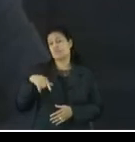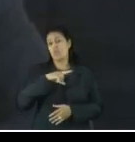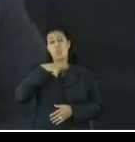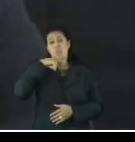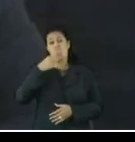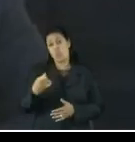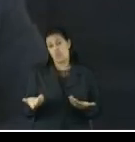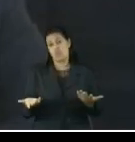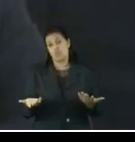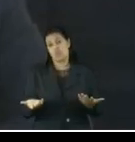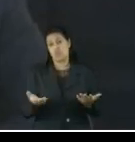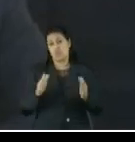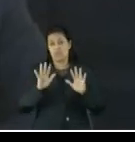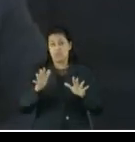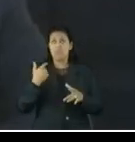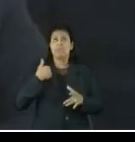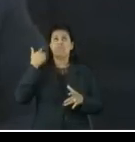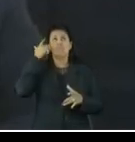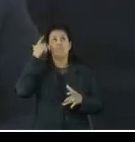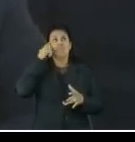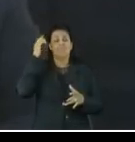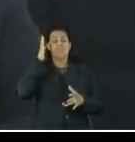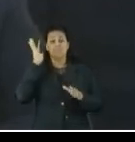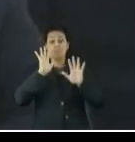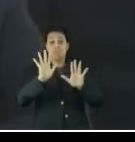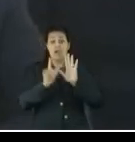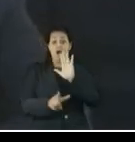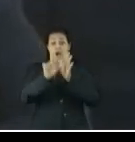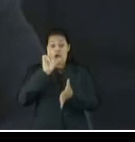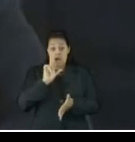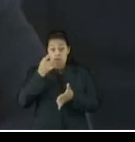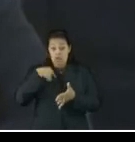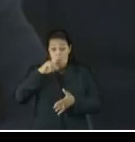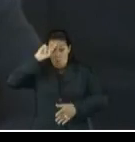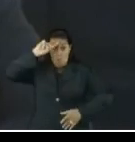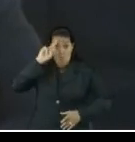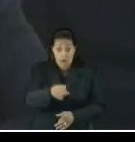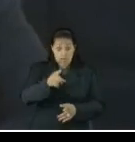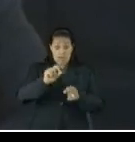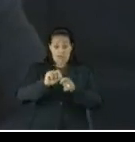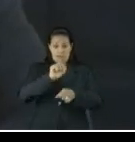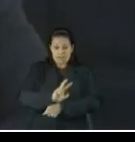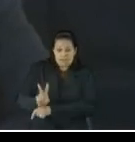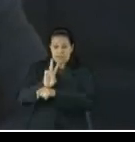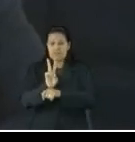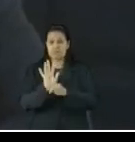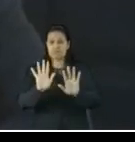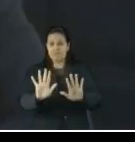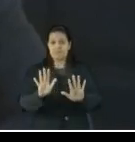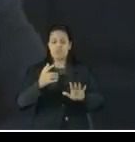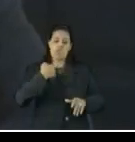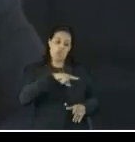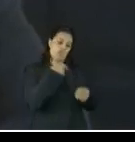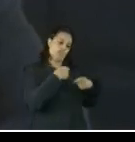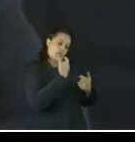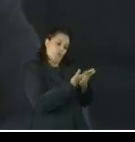Eu apenas diria, antes de nós darmos uma ordem cogente para que seja feita essa auditoria, que houvesse um estudo da